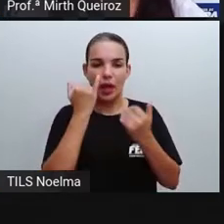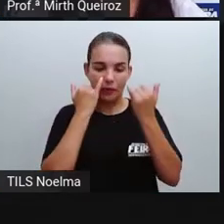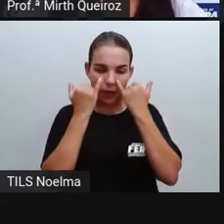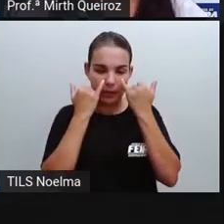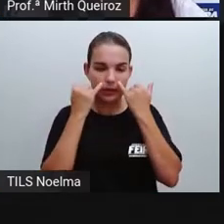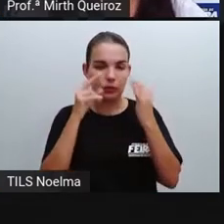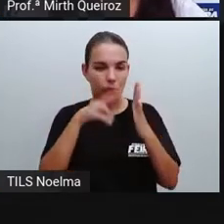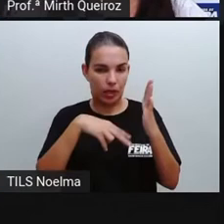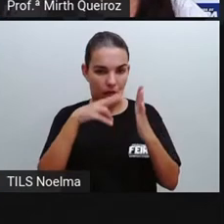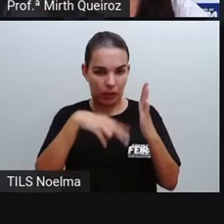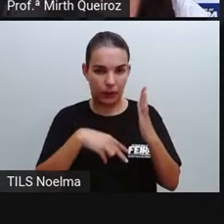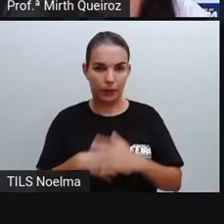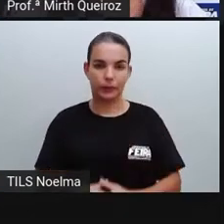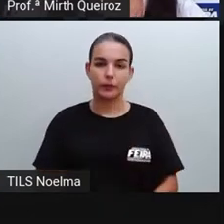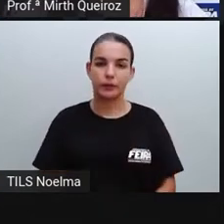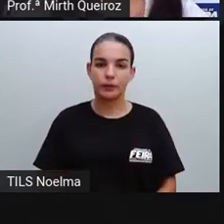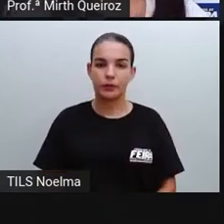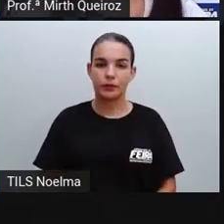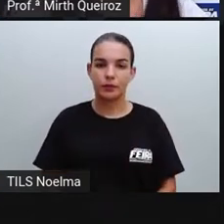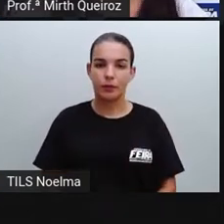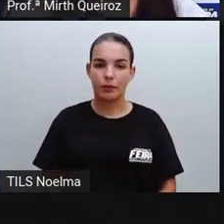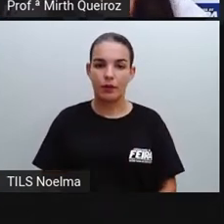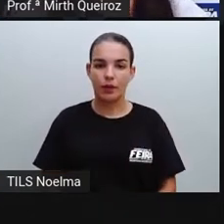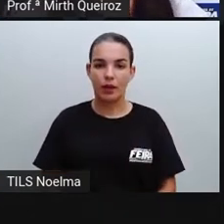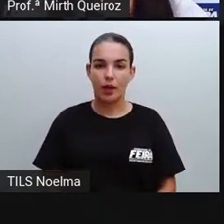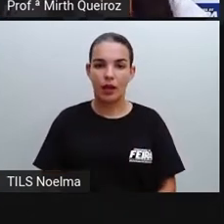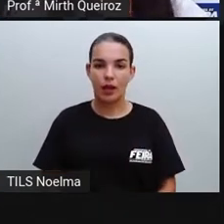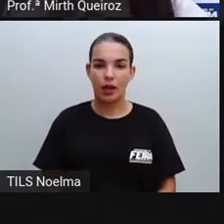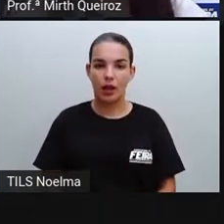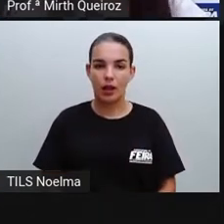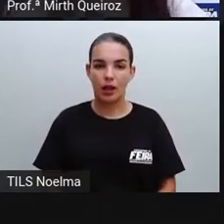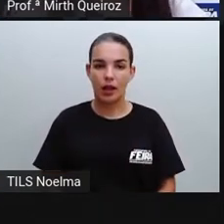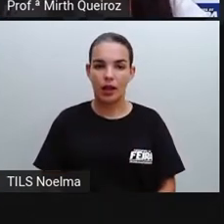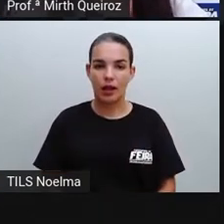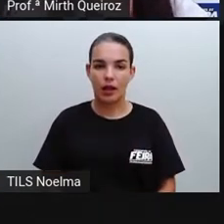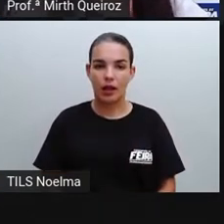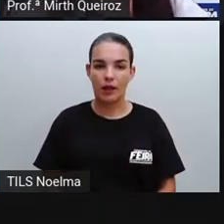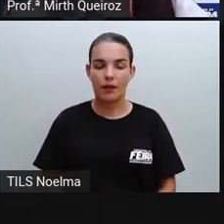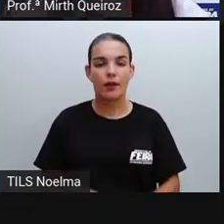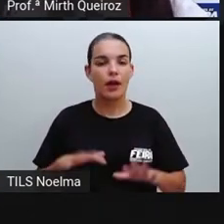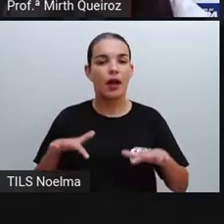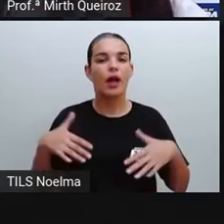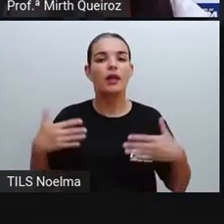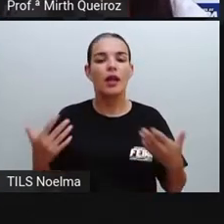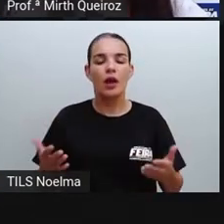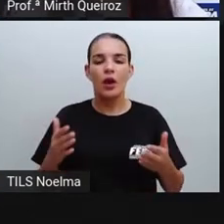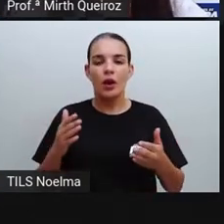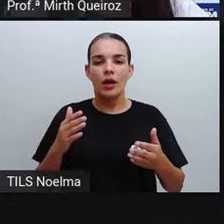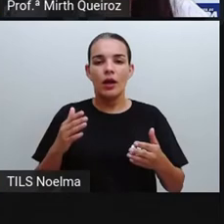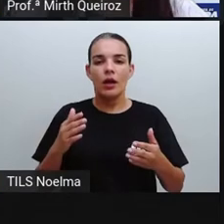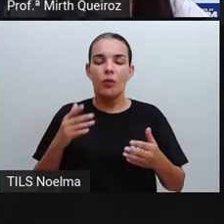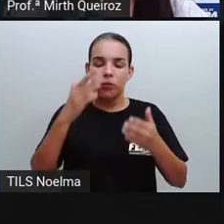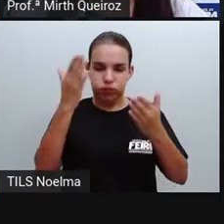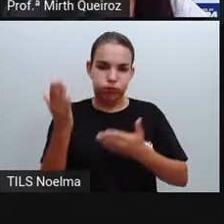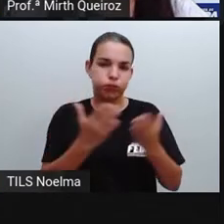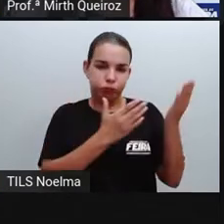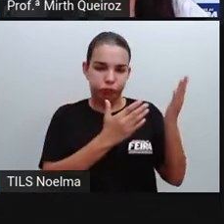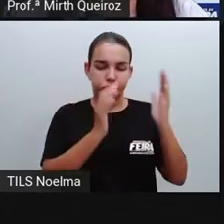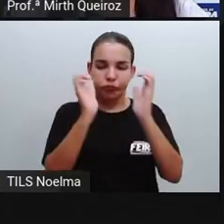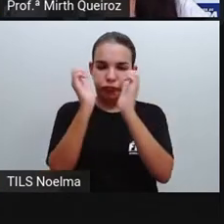leitor. Qual a finalidade desse tipo de texto, de gênero textual?